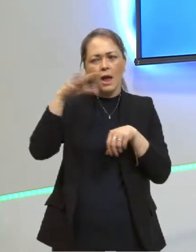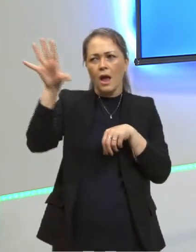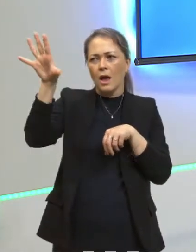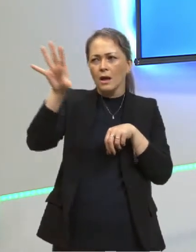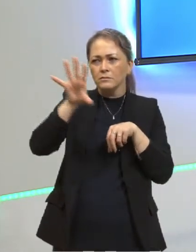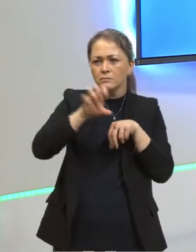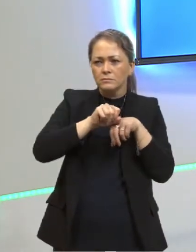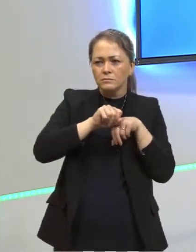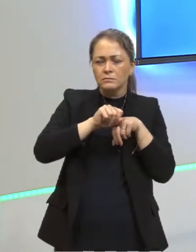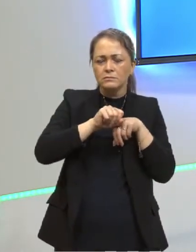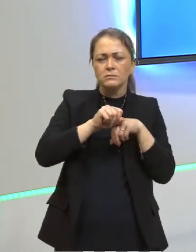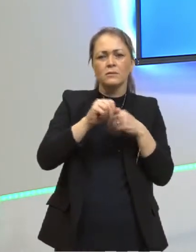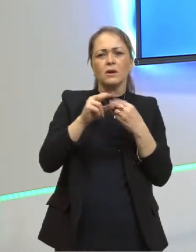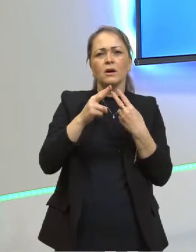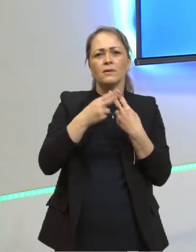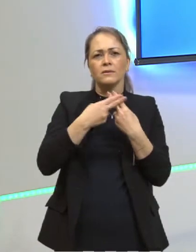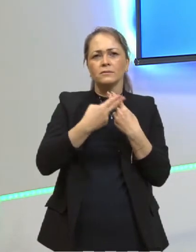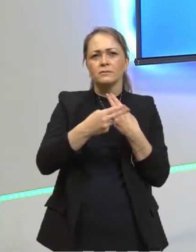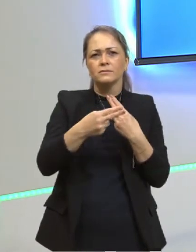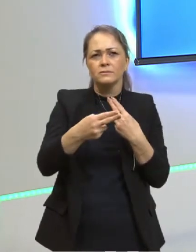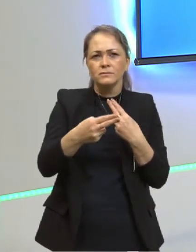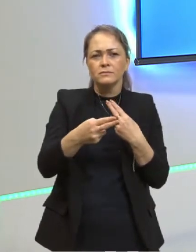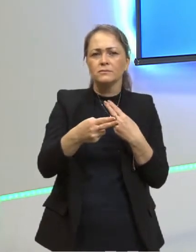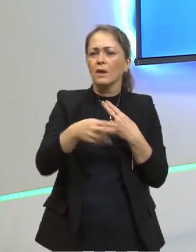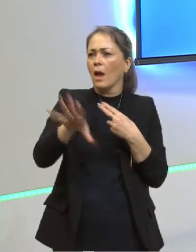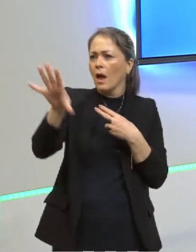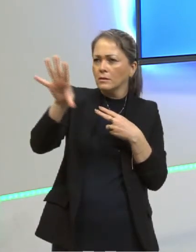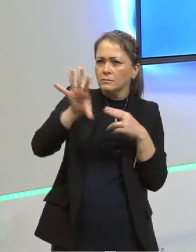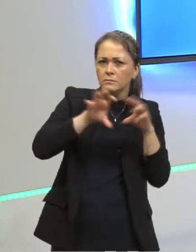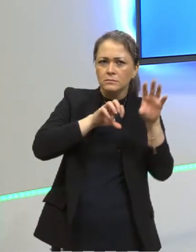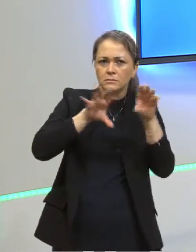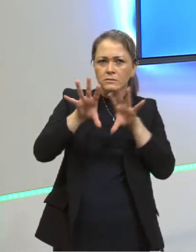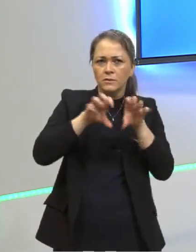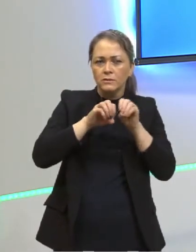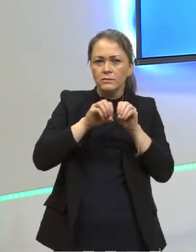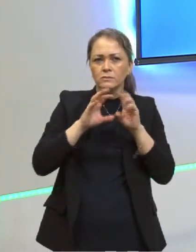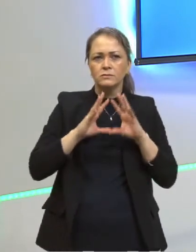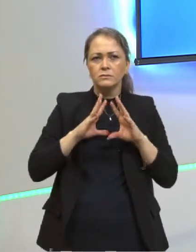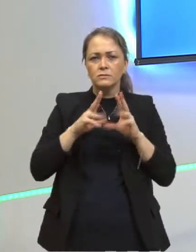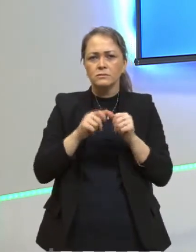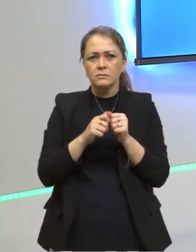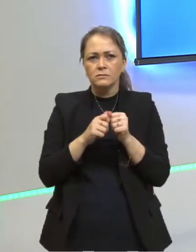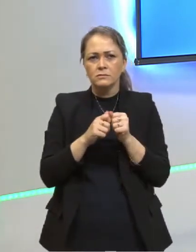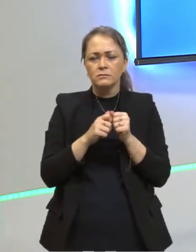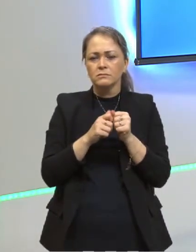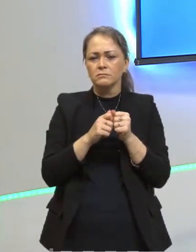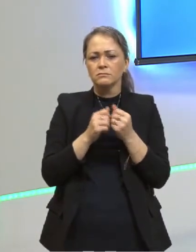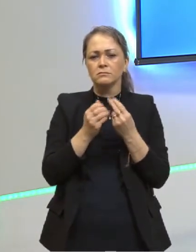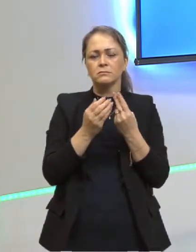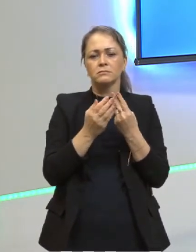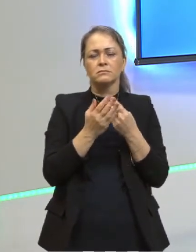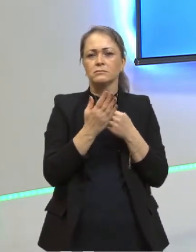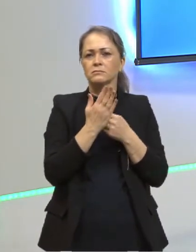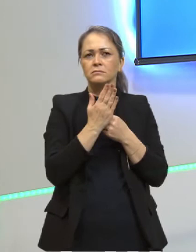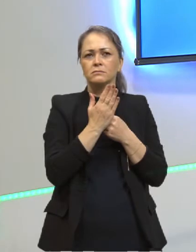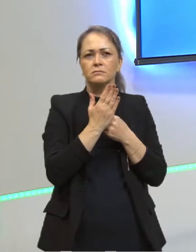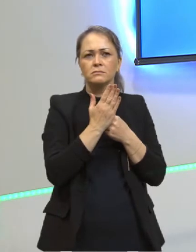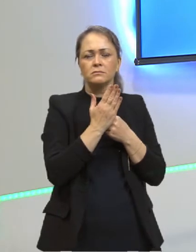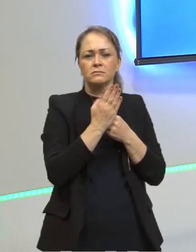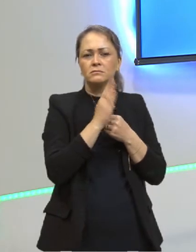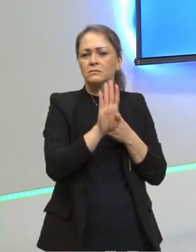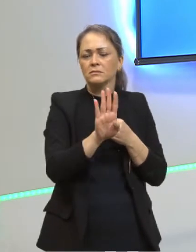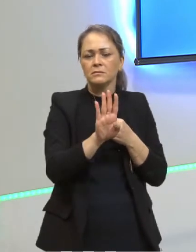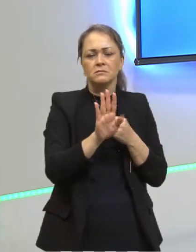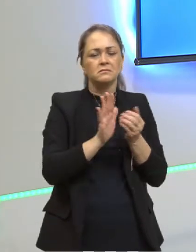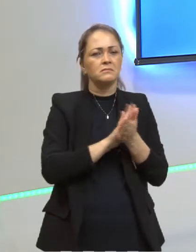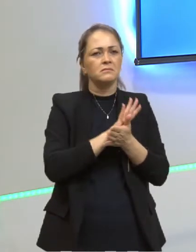não só a luz visível, toda a radiação ele absorve. E ele não reflete nada, reflete que são zero. Mas ele